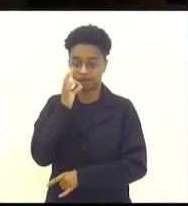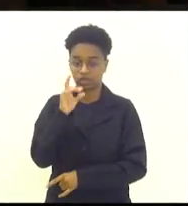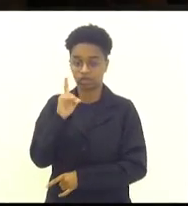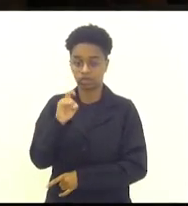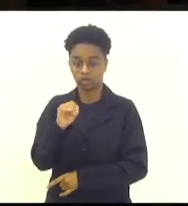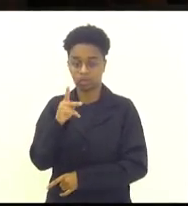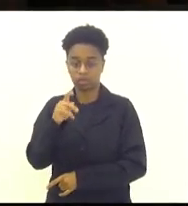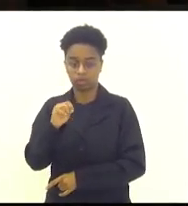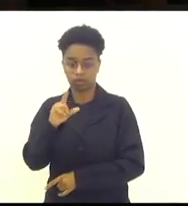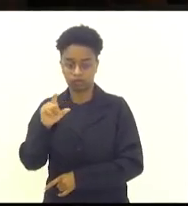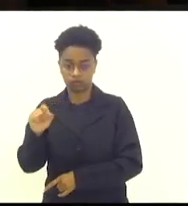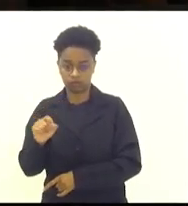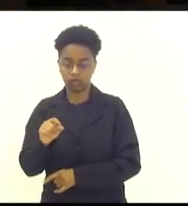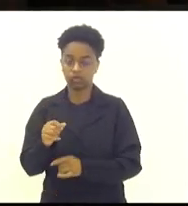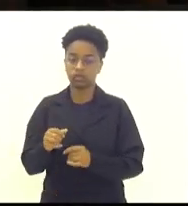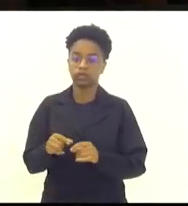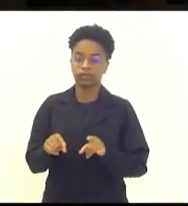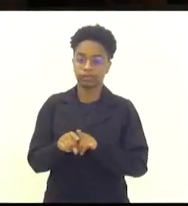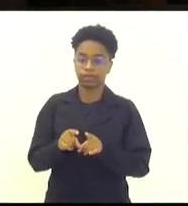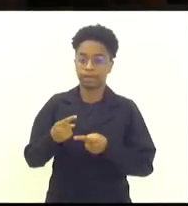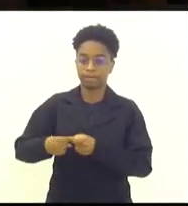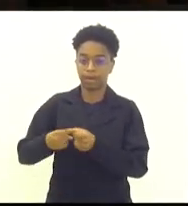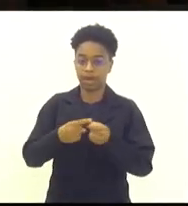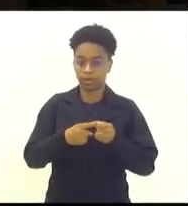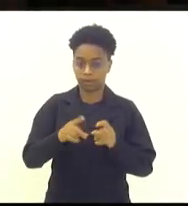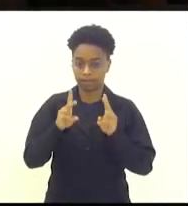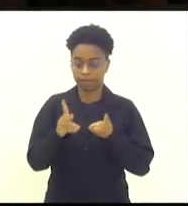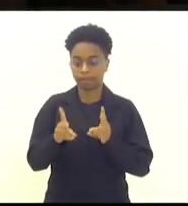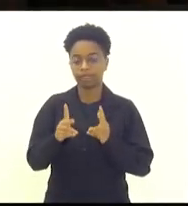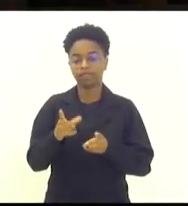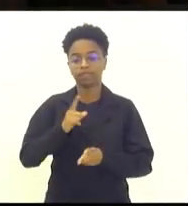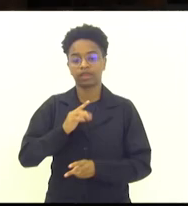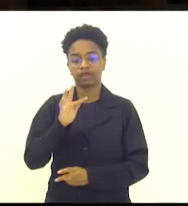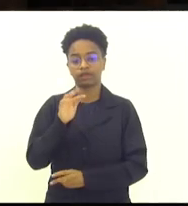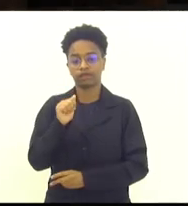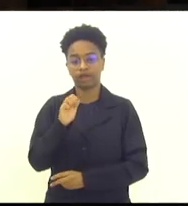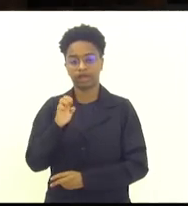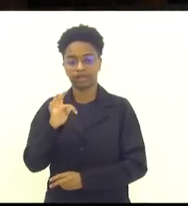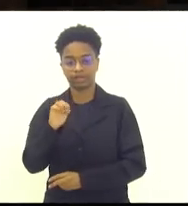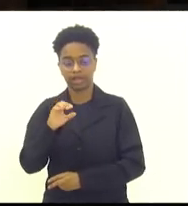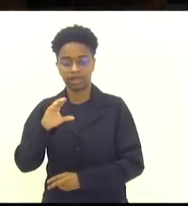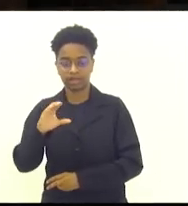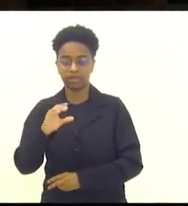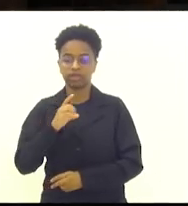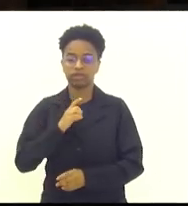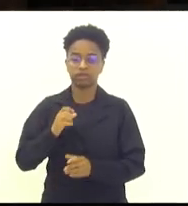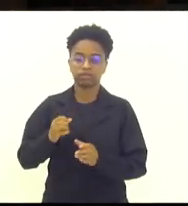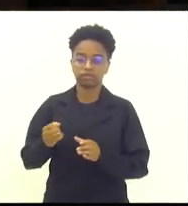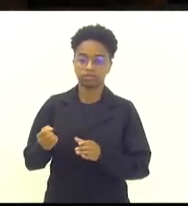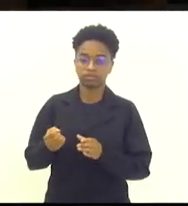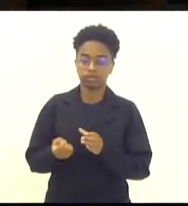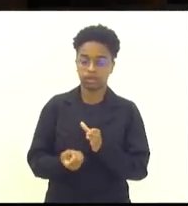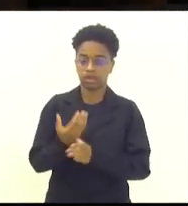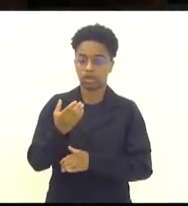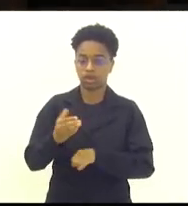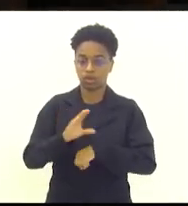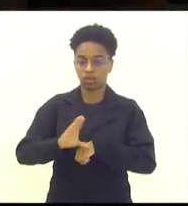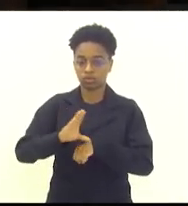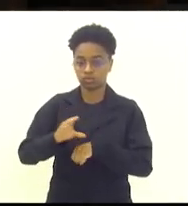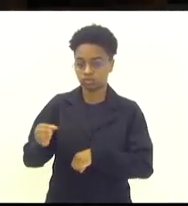Corrêa, onde nós temos a Fitec, onde vai ser introduzido o curso de panificação, e o jovem daquela